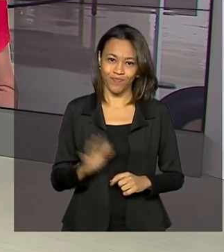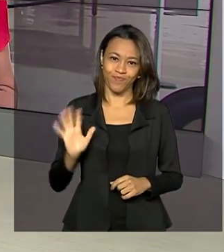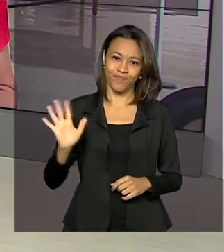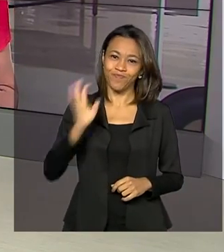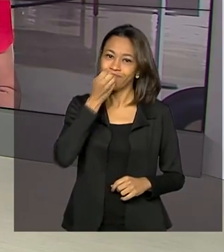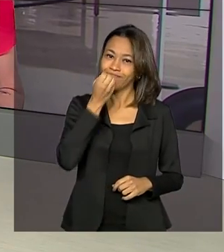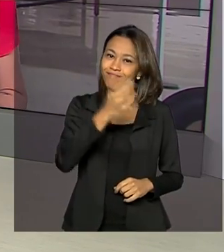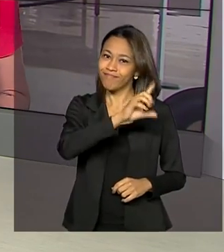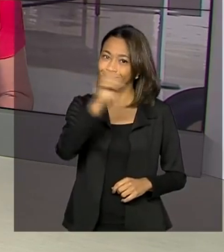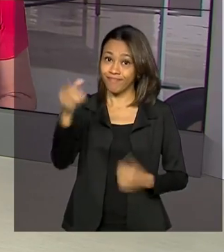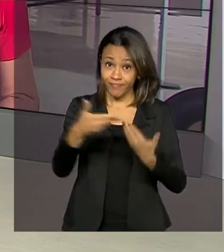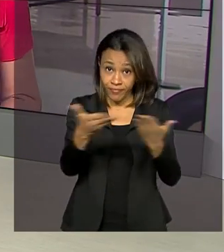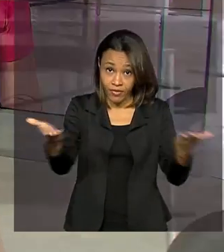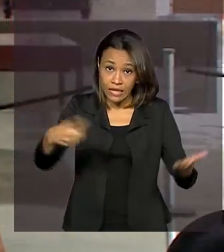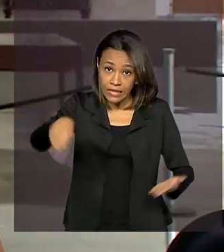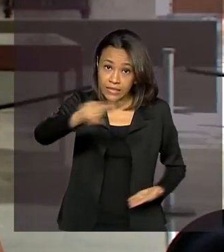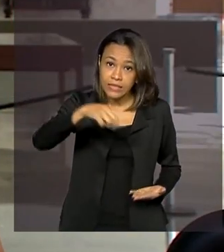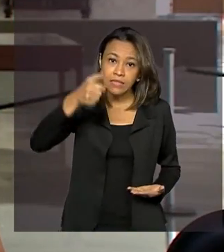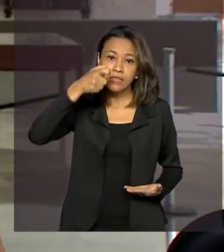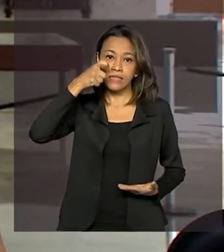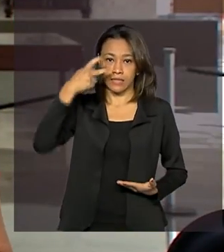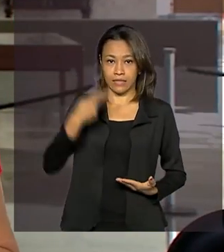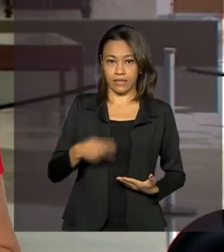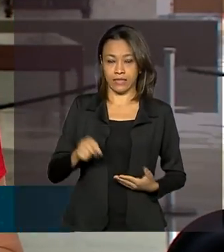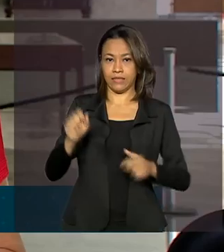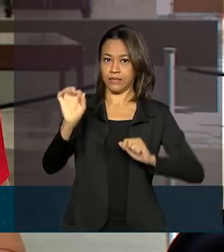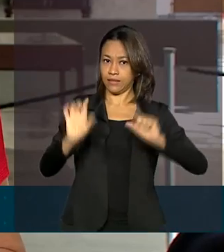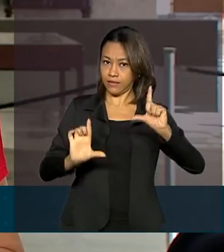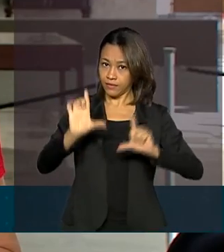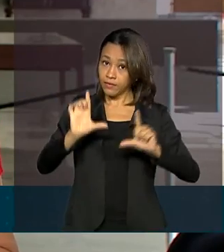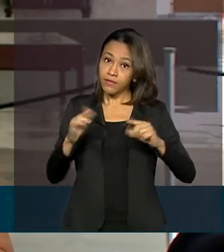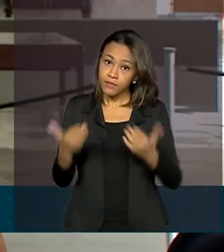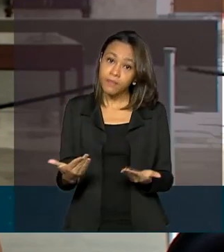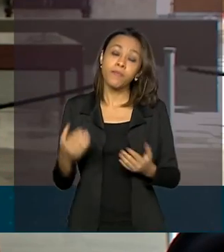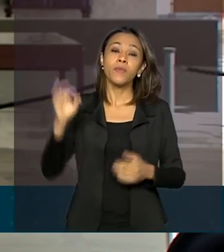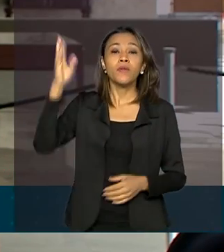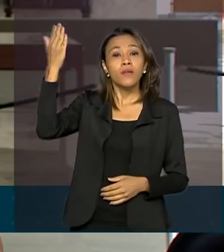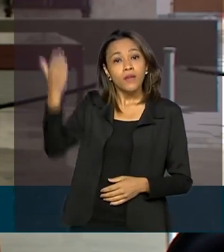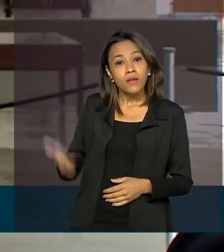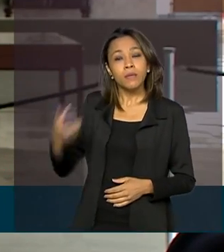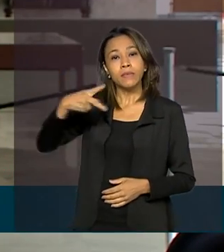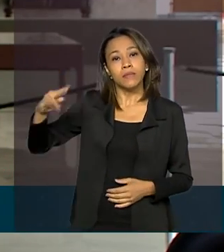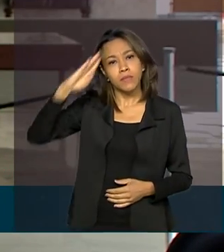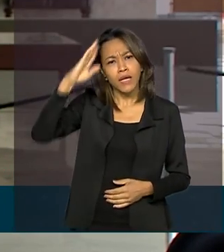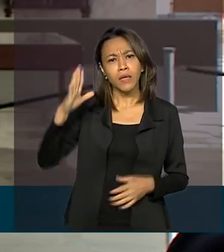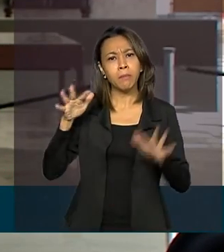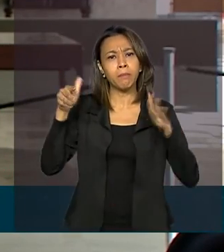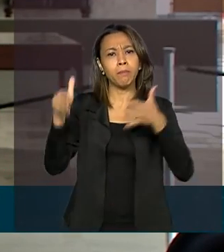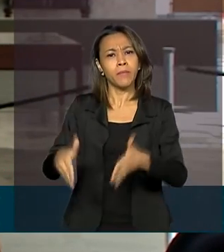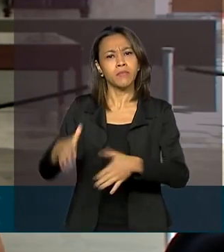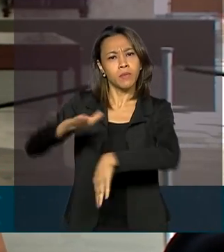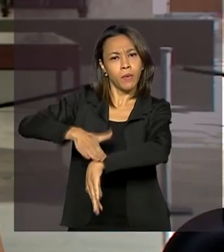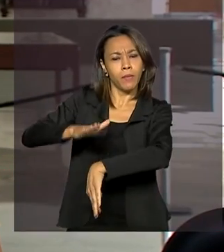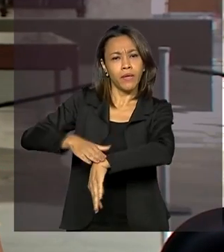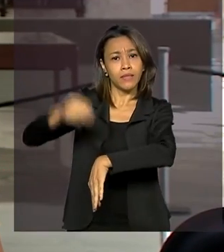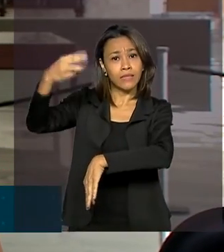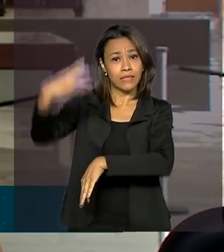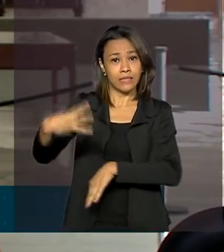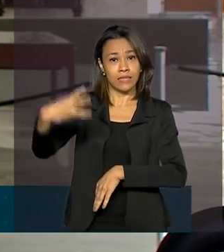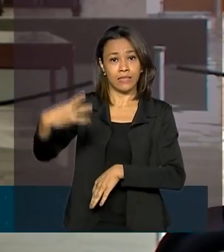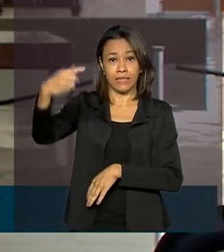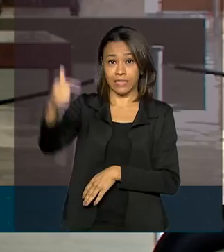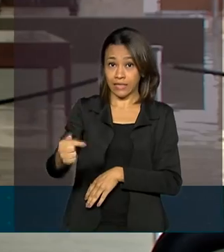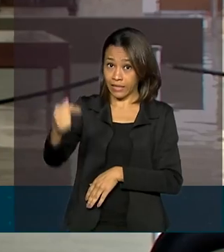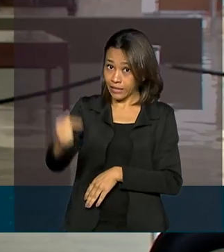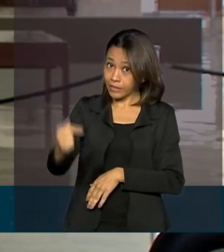Lilian. Bom dia. Bom dia a todos que nos acompanham aqui na TV Brasil. Pois é, o presidente Jair Bolsonaro participa neste momento da 37ª reunião do